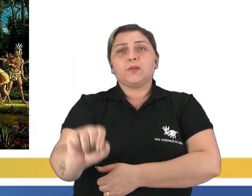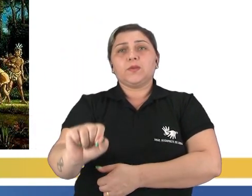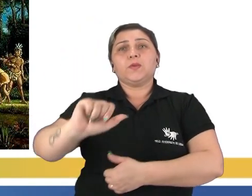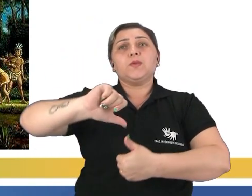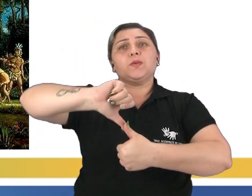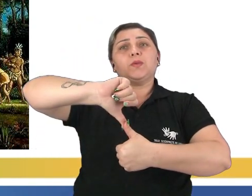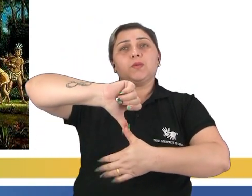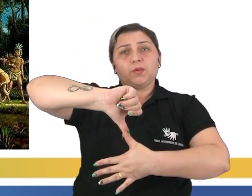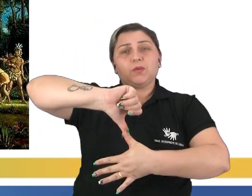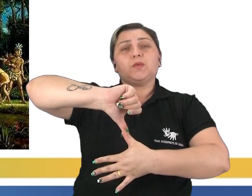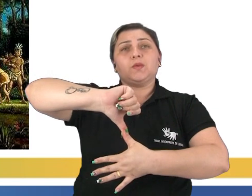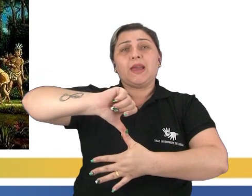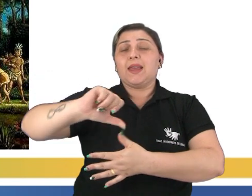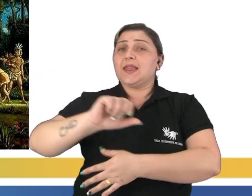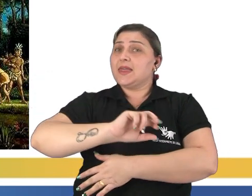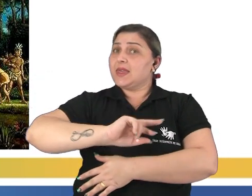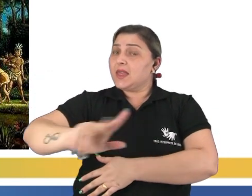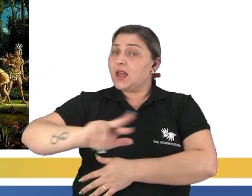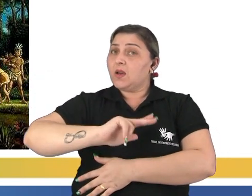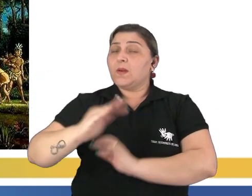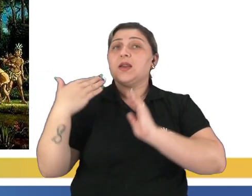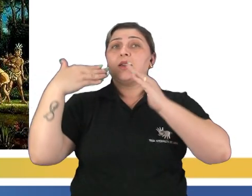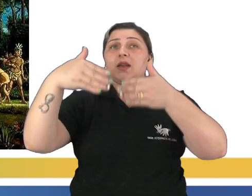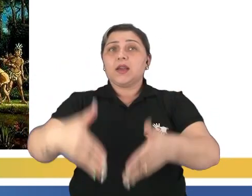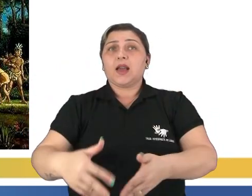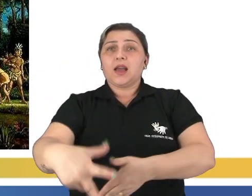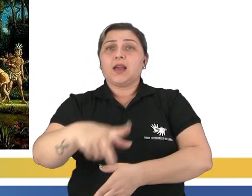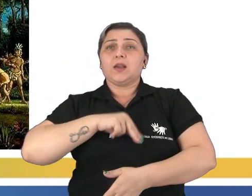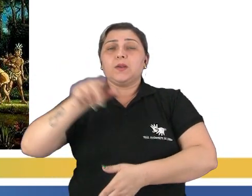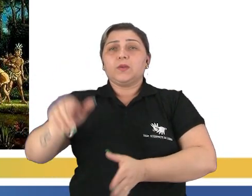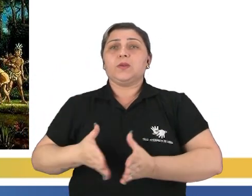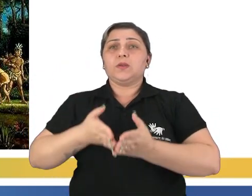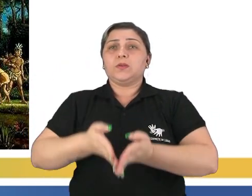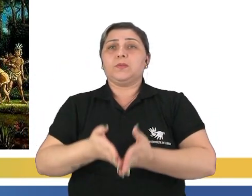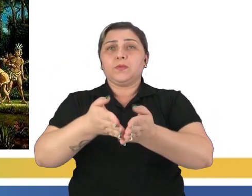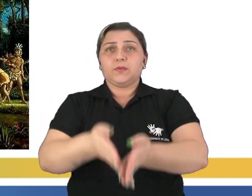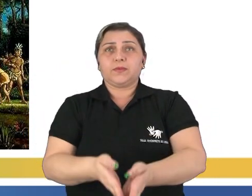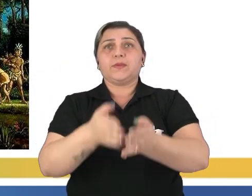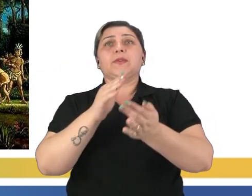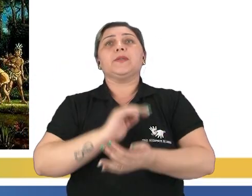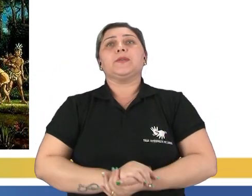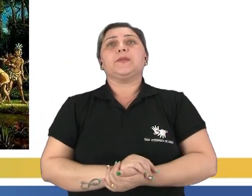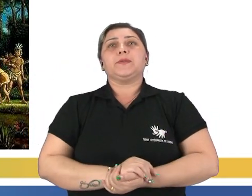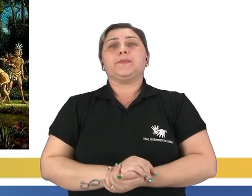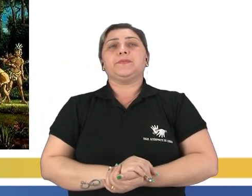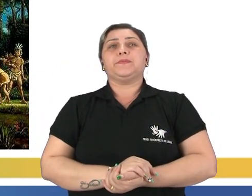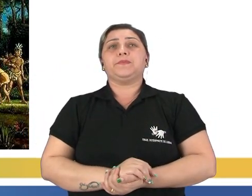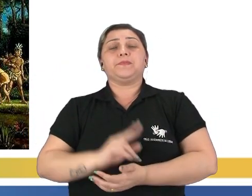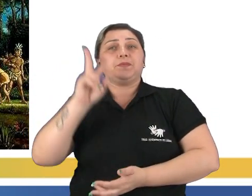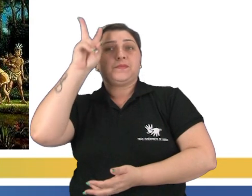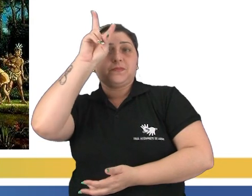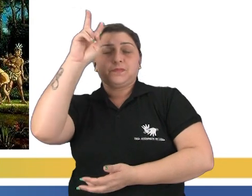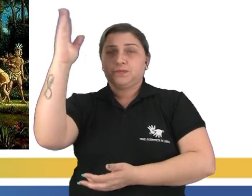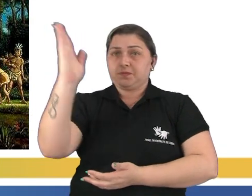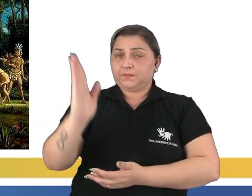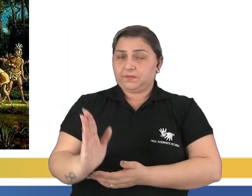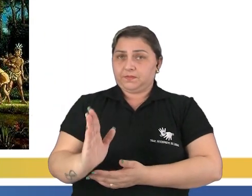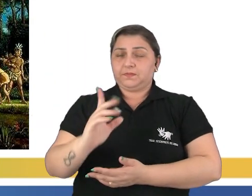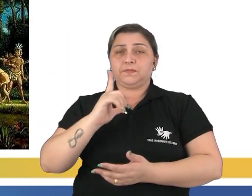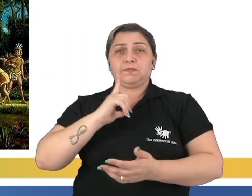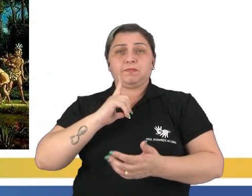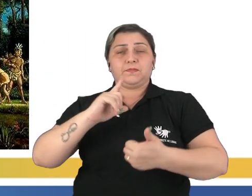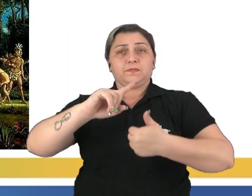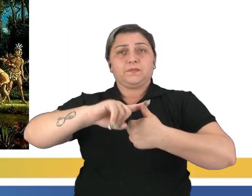das embarcações lusitanas, que são as embarcações dos portugueses. Nesse sentido, a história do Brasil se